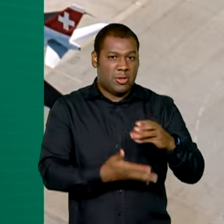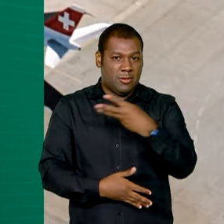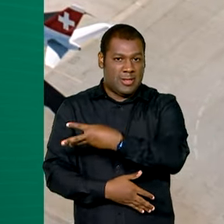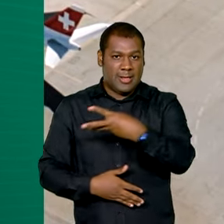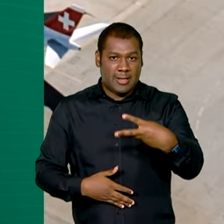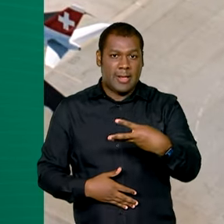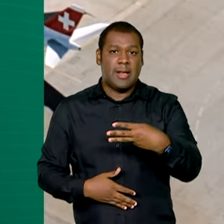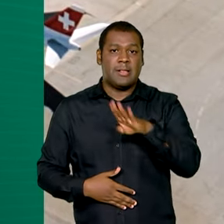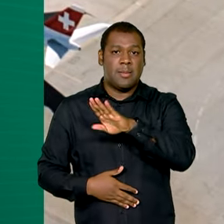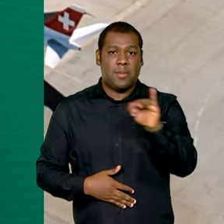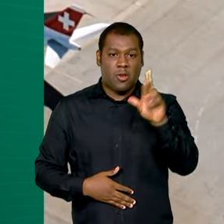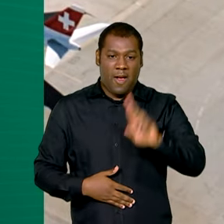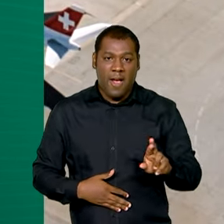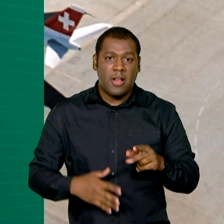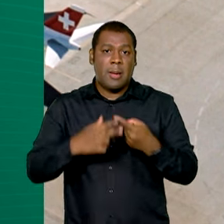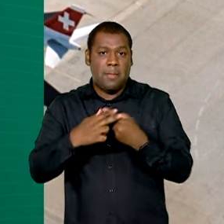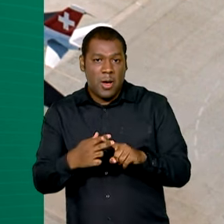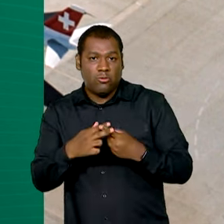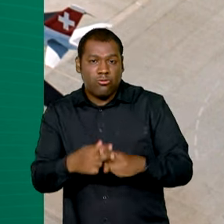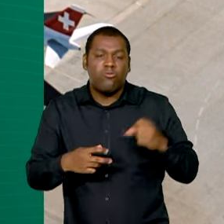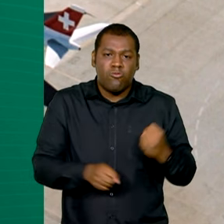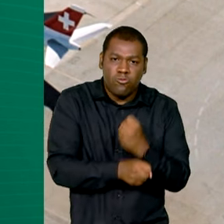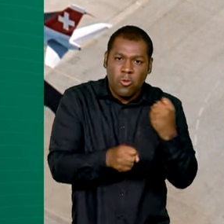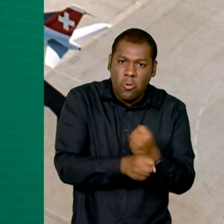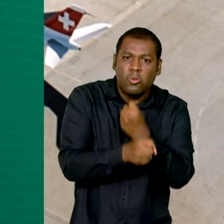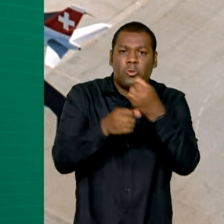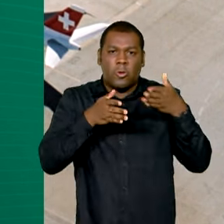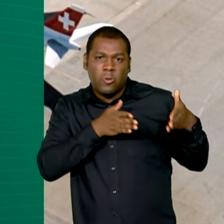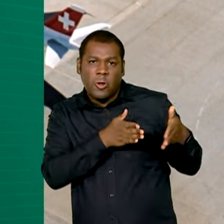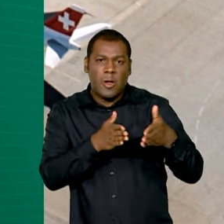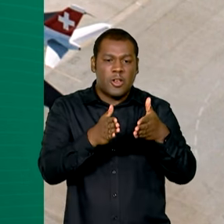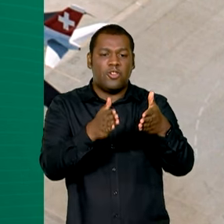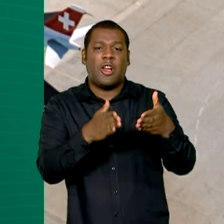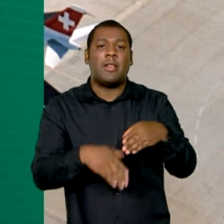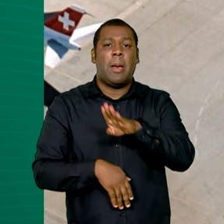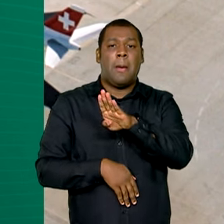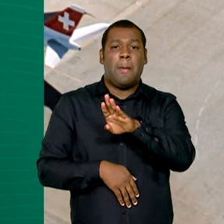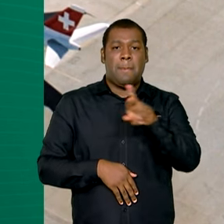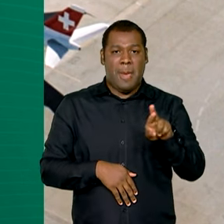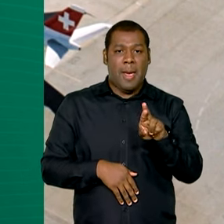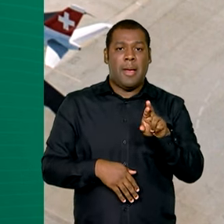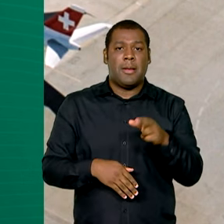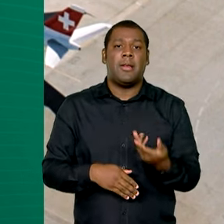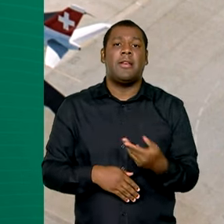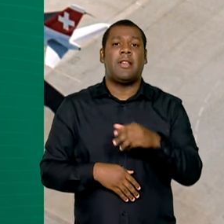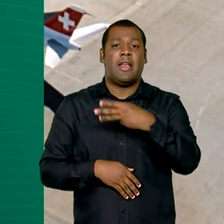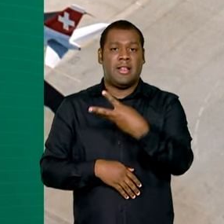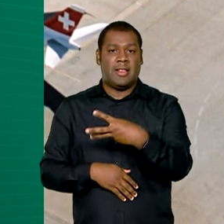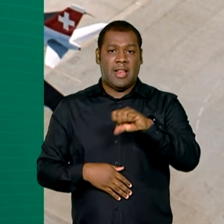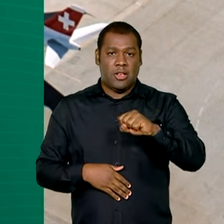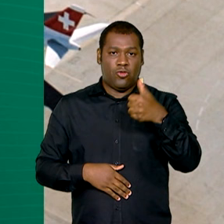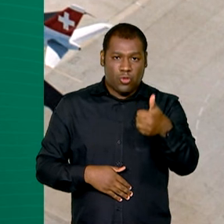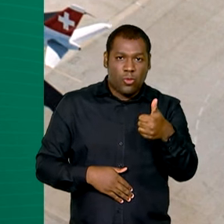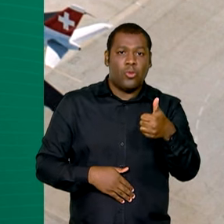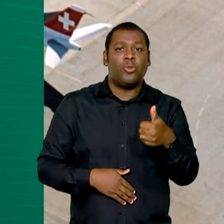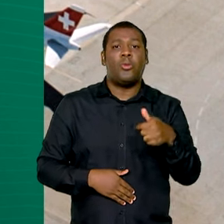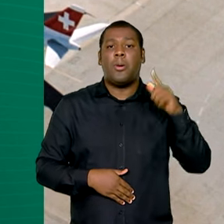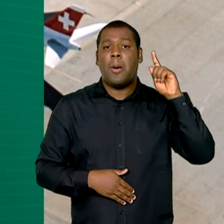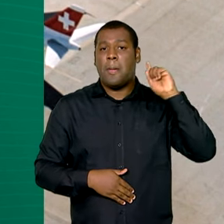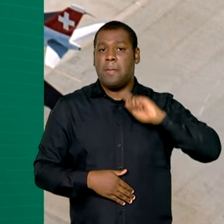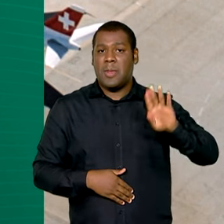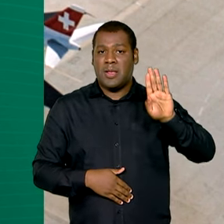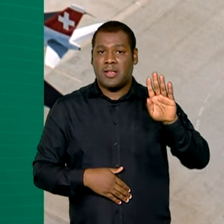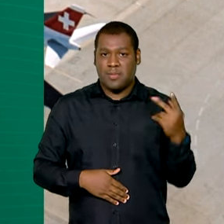para manutenção, construção e duplicação de estradas, como a BR-381 entre Belo Horizonte e Governador